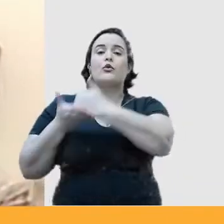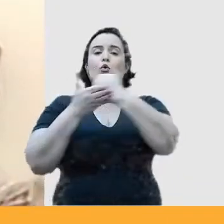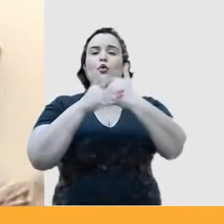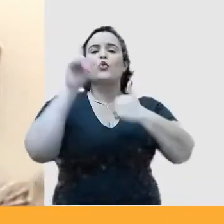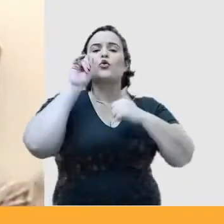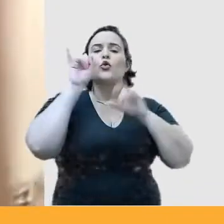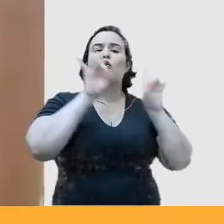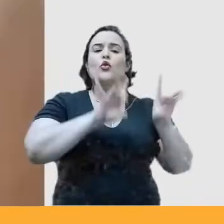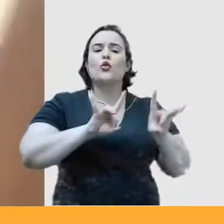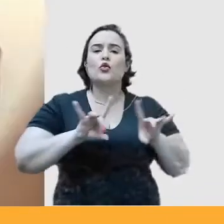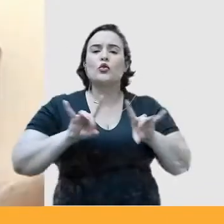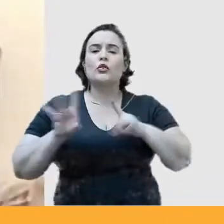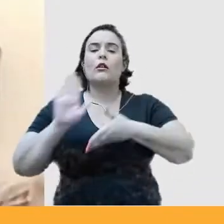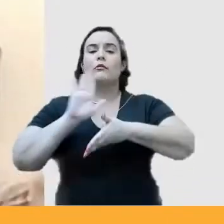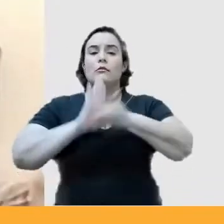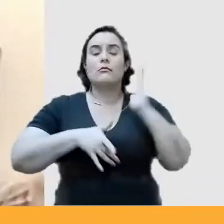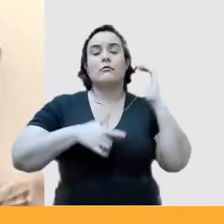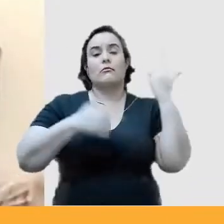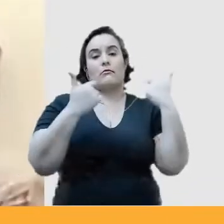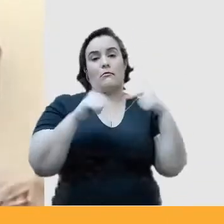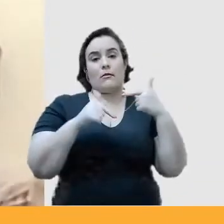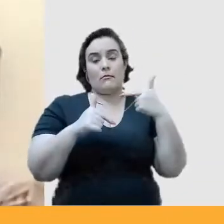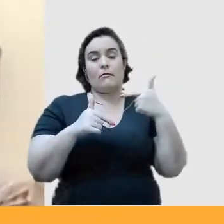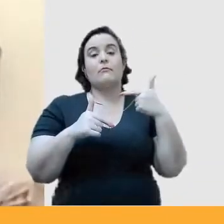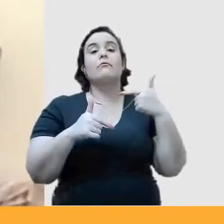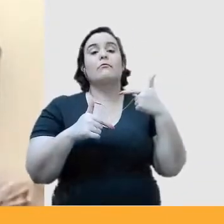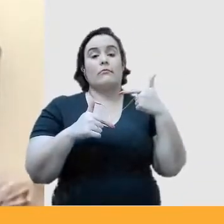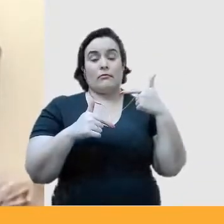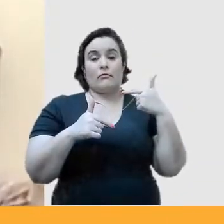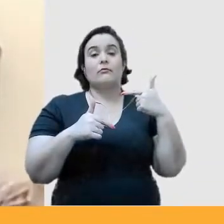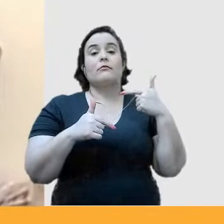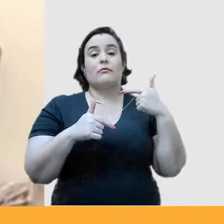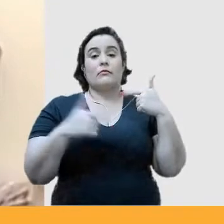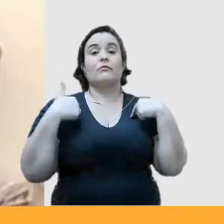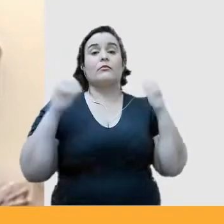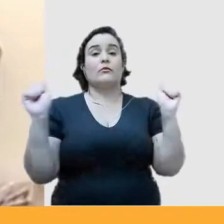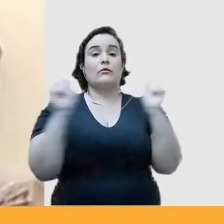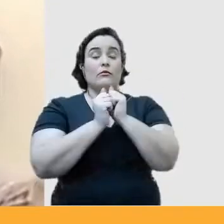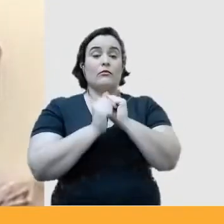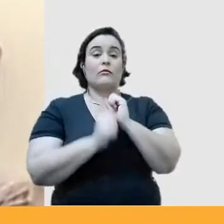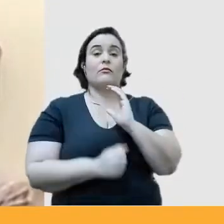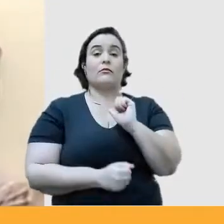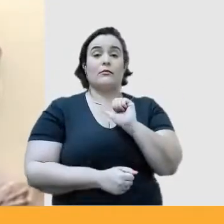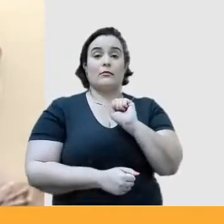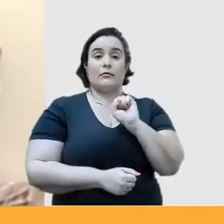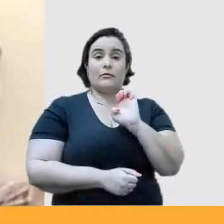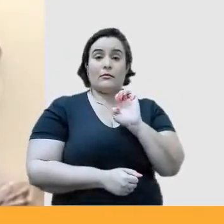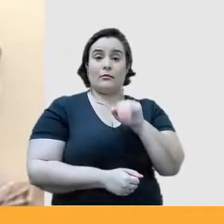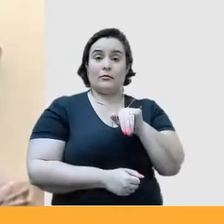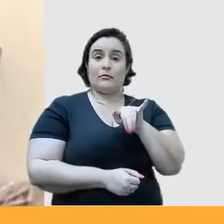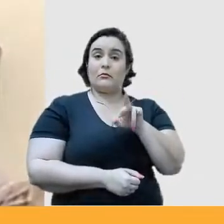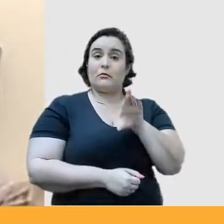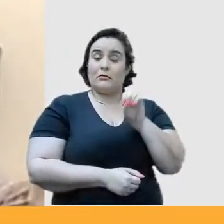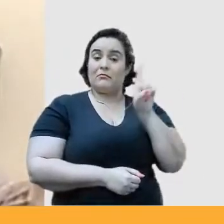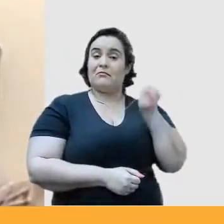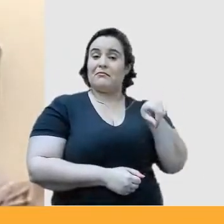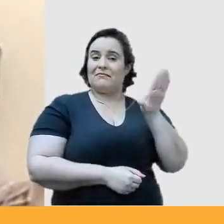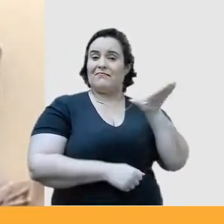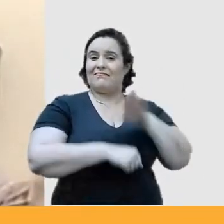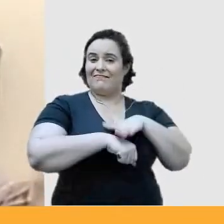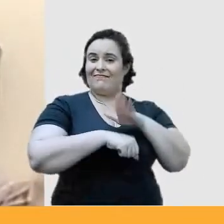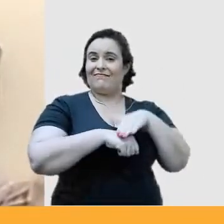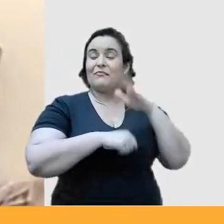ele saía para trabalhar, me deixava com Casimiro Ramos, que era um pintor, enfim,